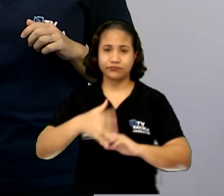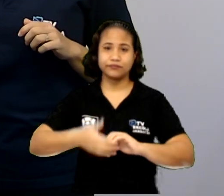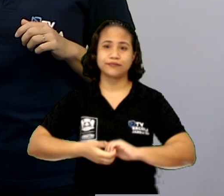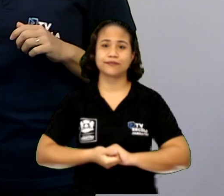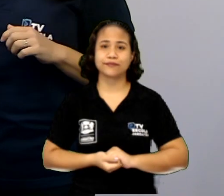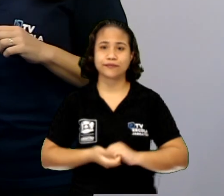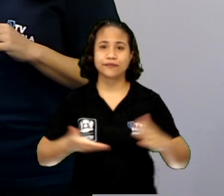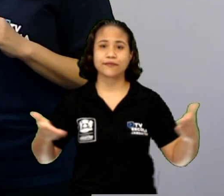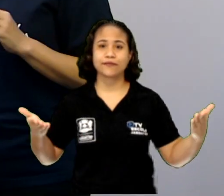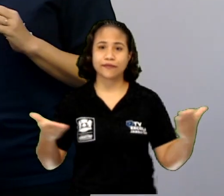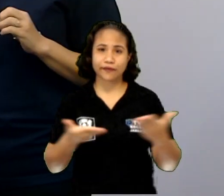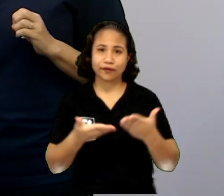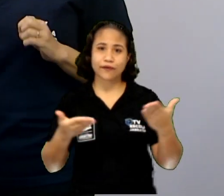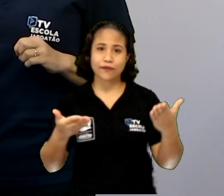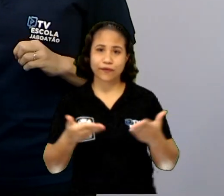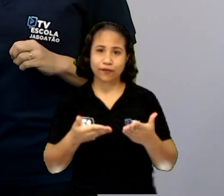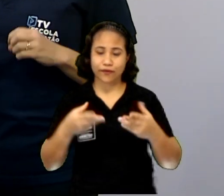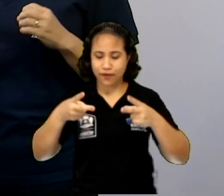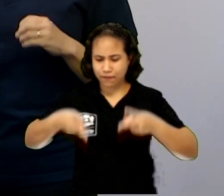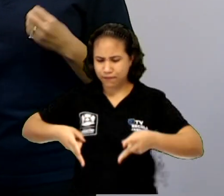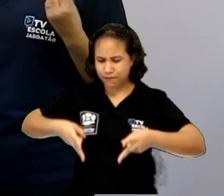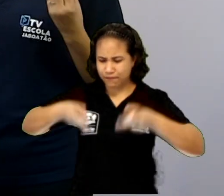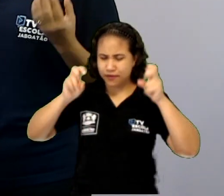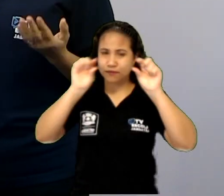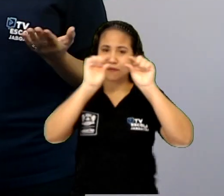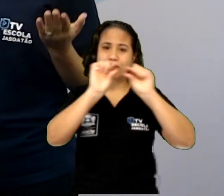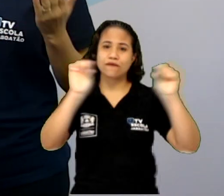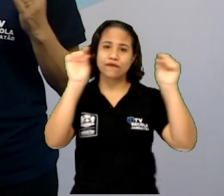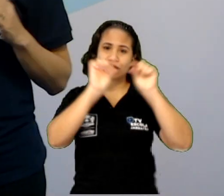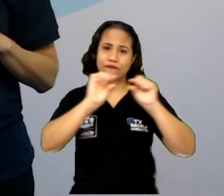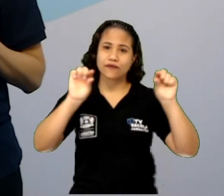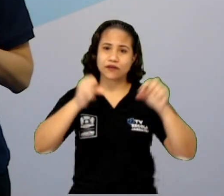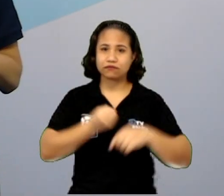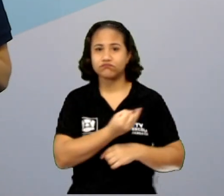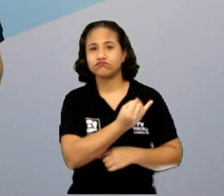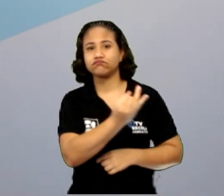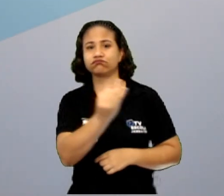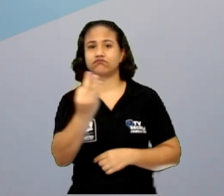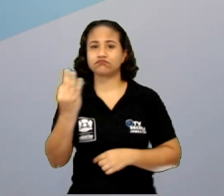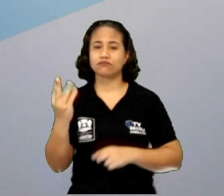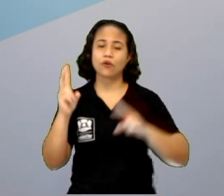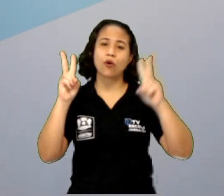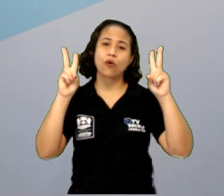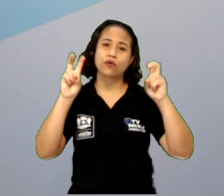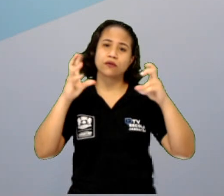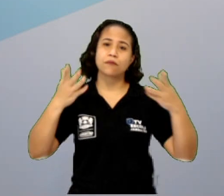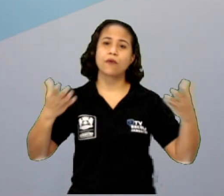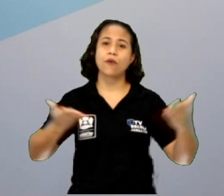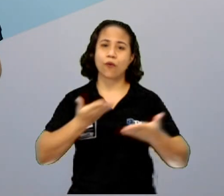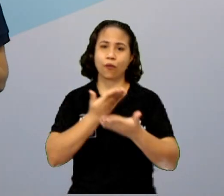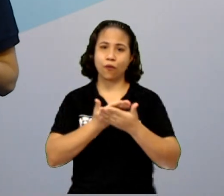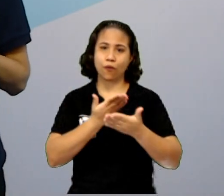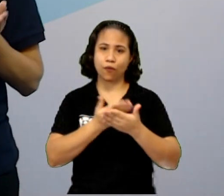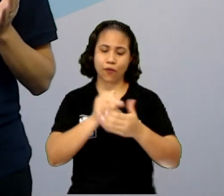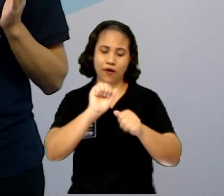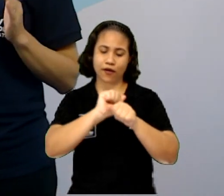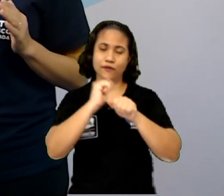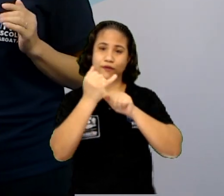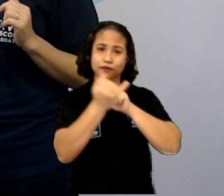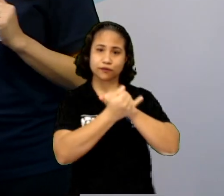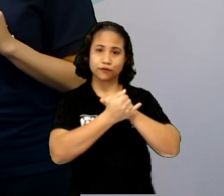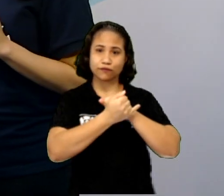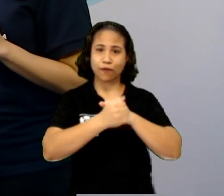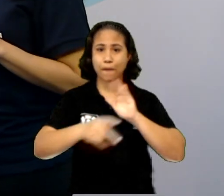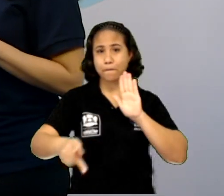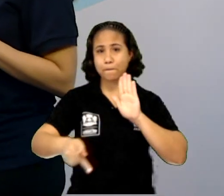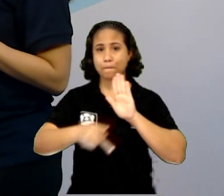Agora, a gente vai ver algumas frases no plural. Porque esse é o nosso tema da aula de hoje. Que é os adjetivos possessivos no